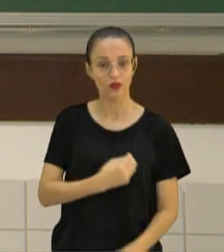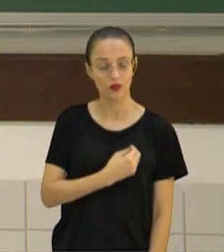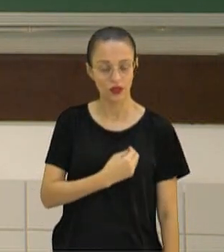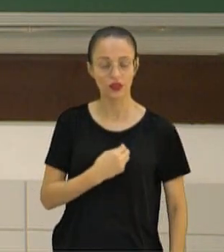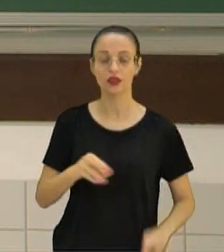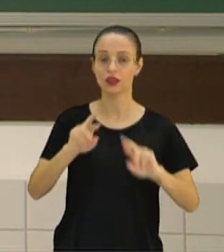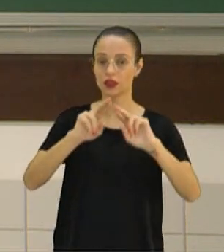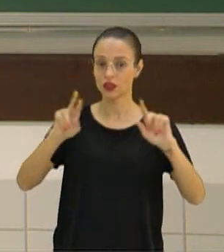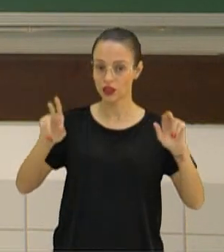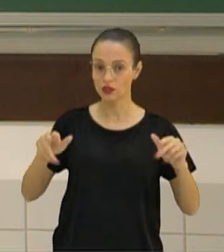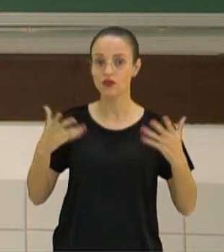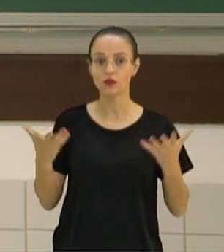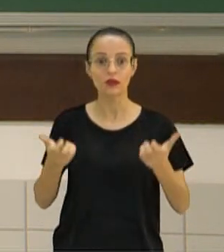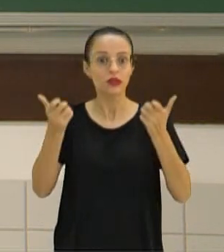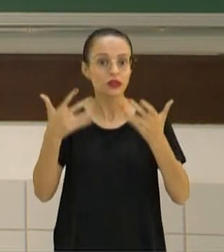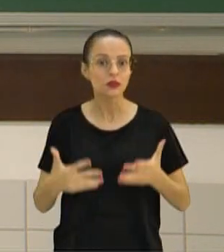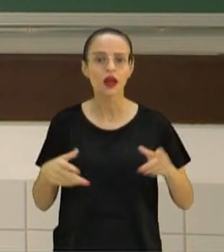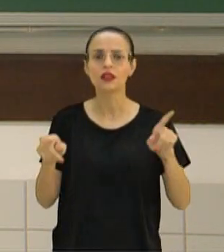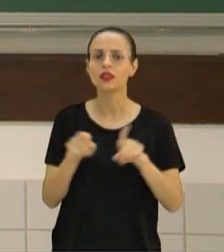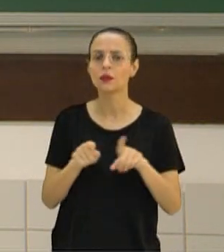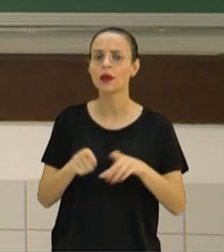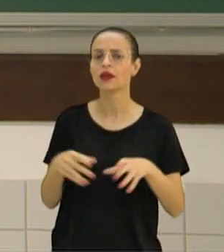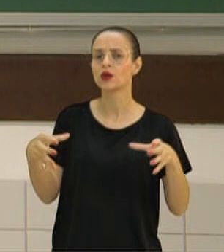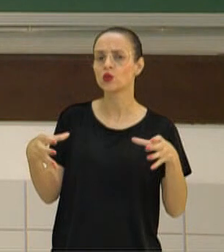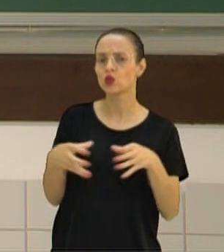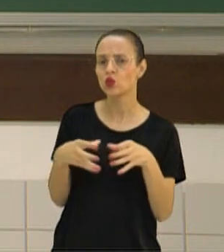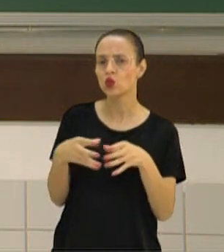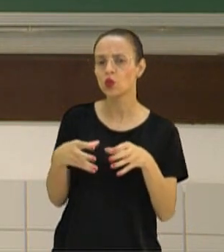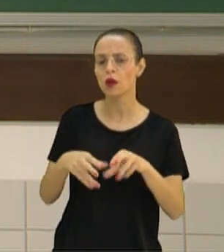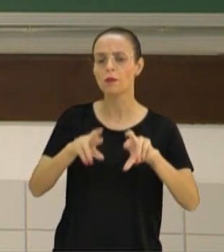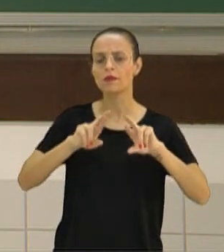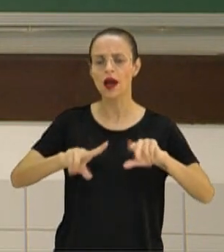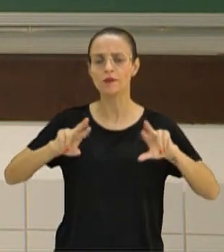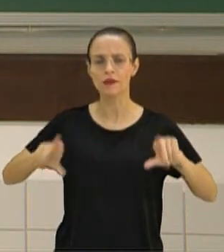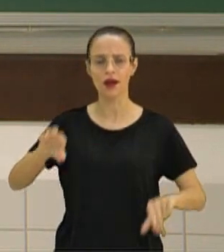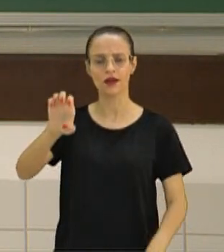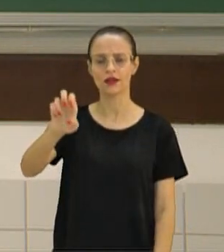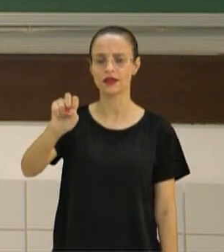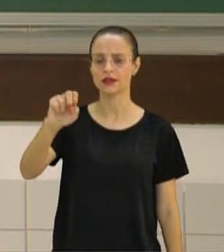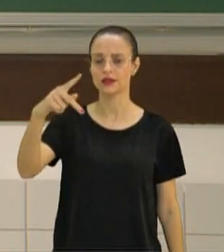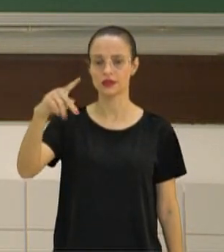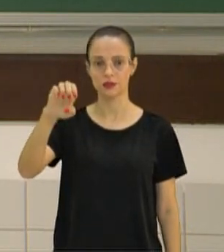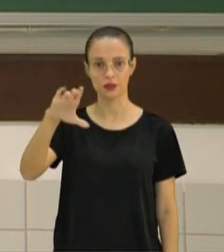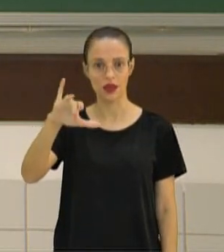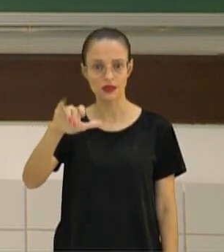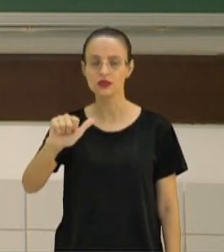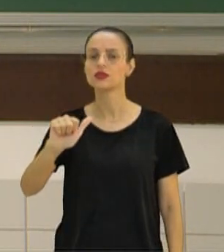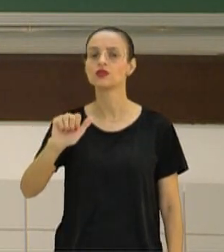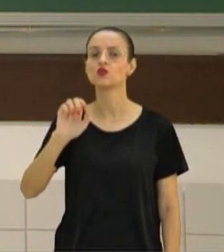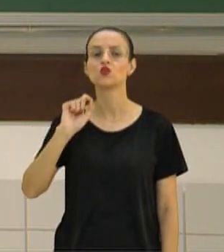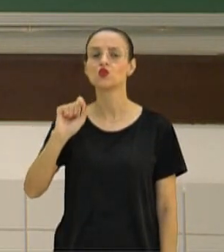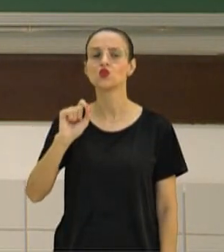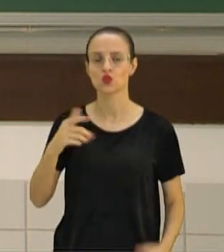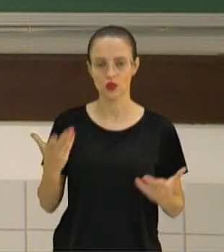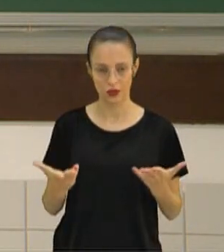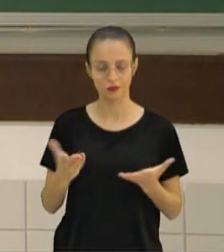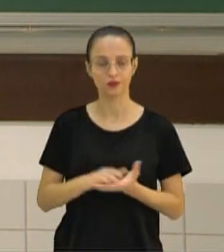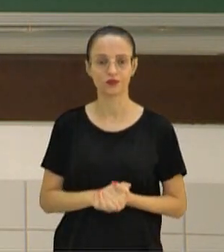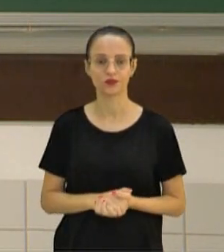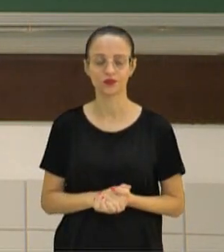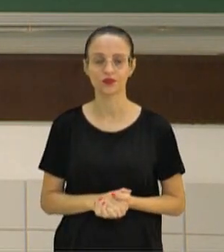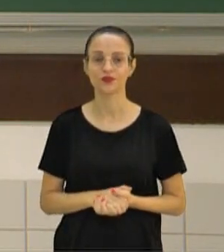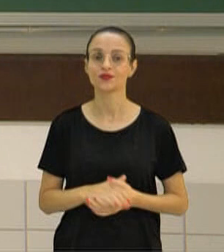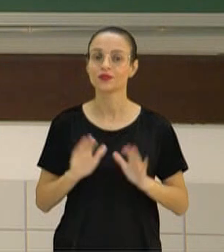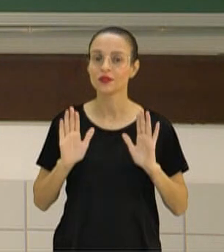conceito de espécie, o que é uma espécie. Então temos alguns conceitos que nós vamos estar abordando na aula de hoje. Porém,